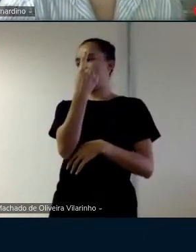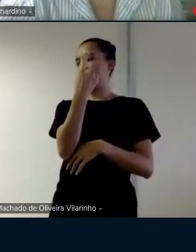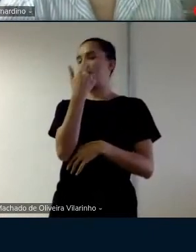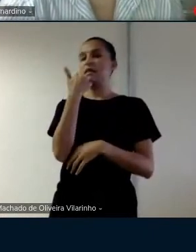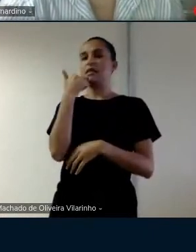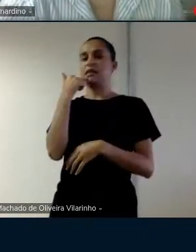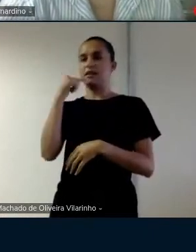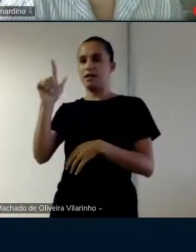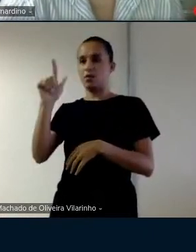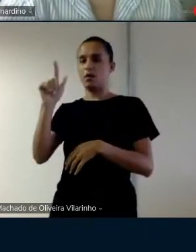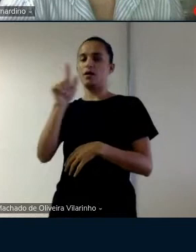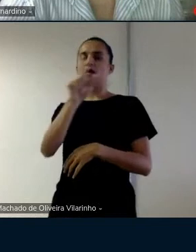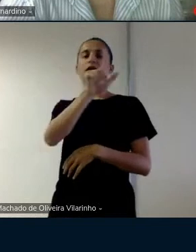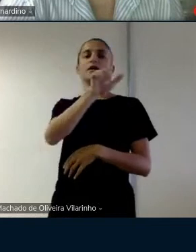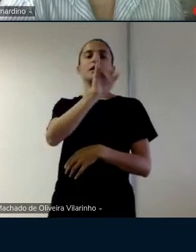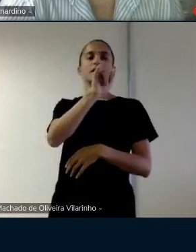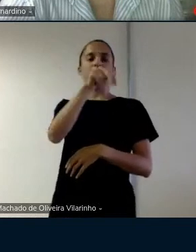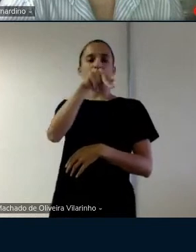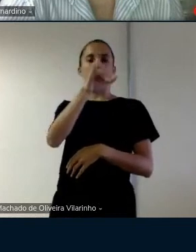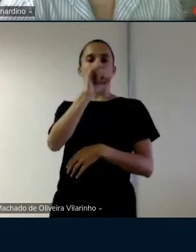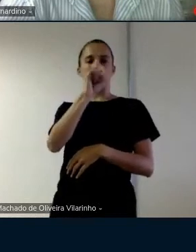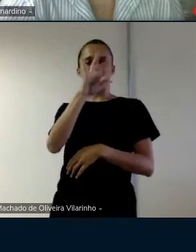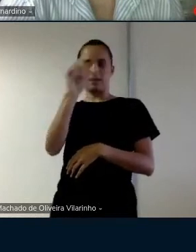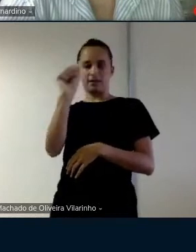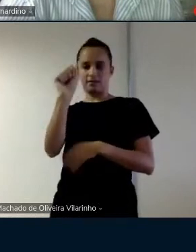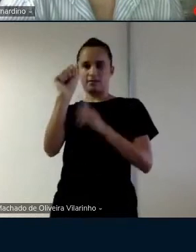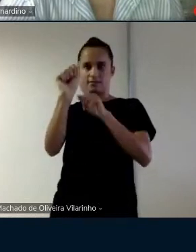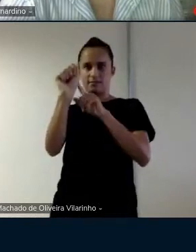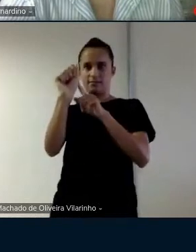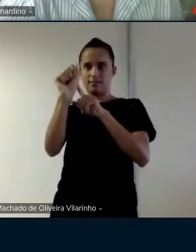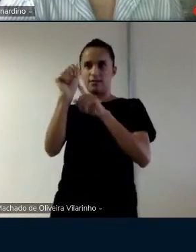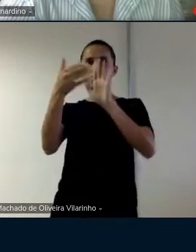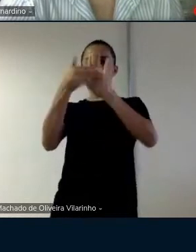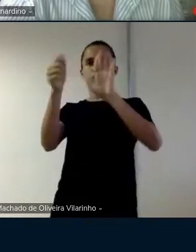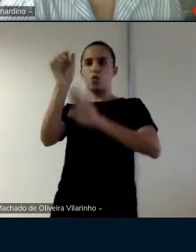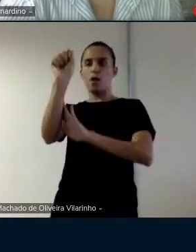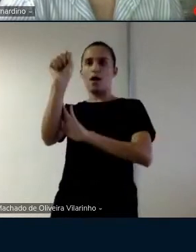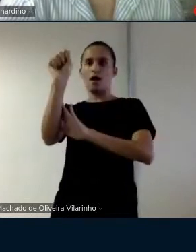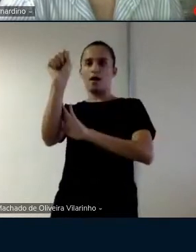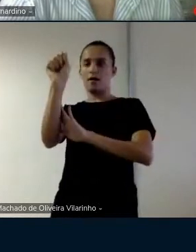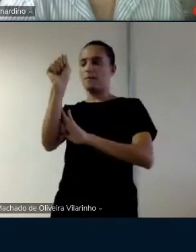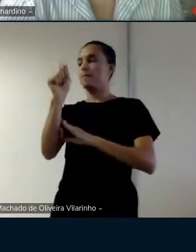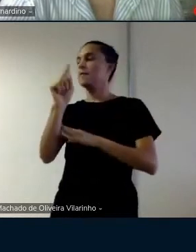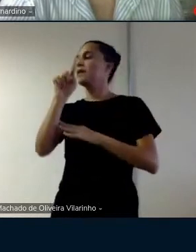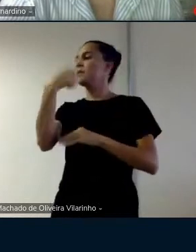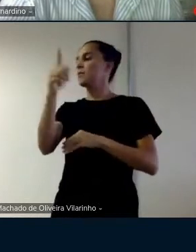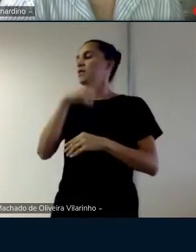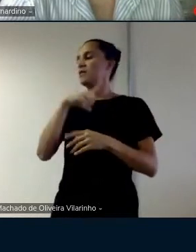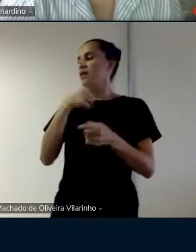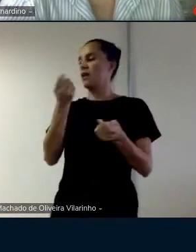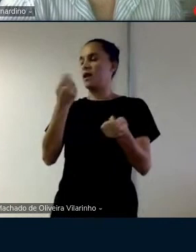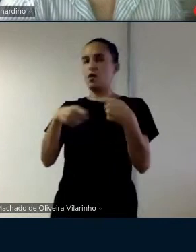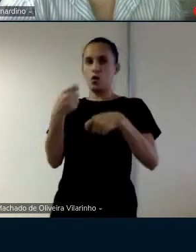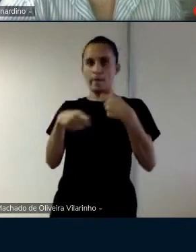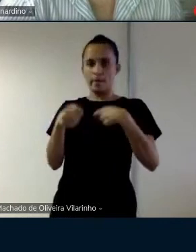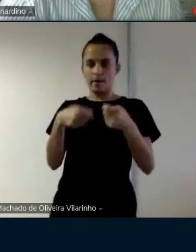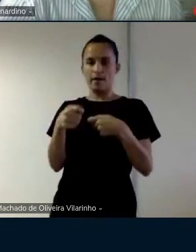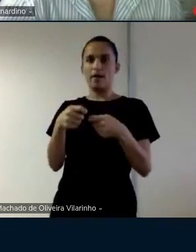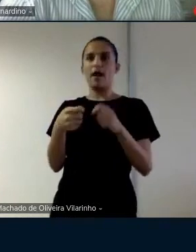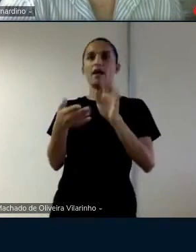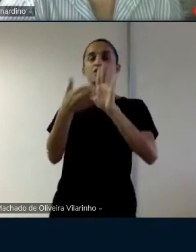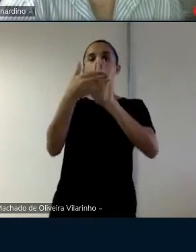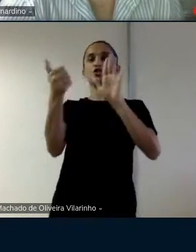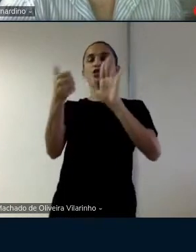língua linguista tirou o ar linguista depois você tem economia economista